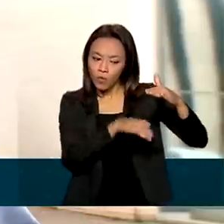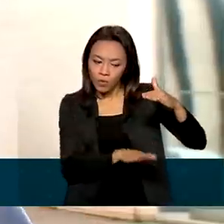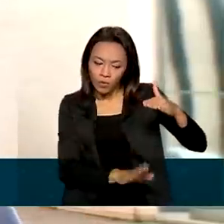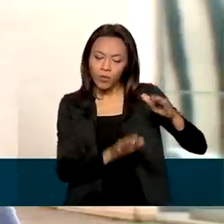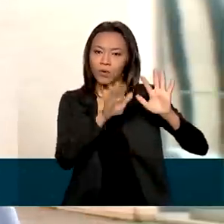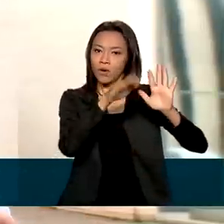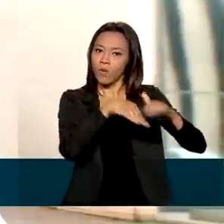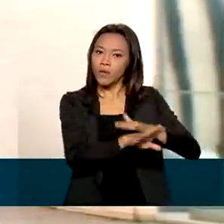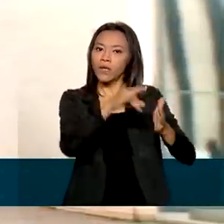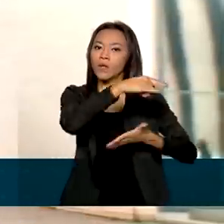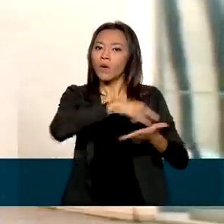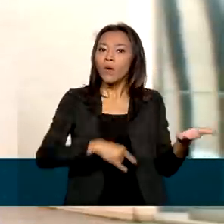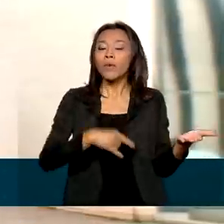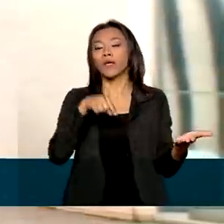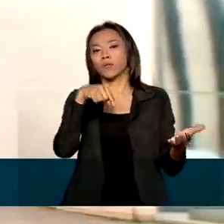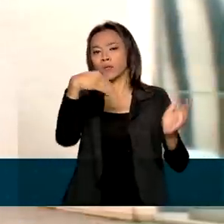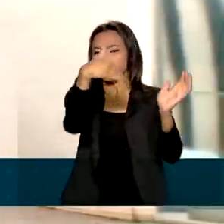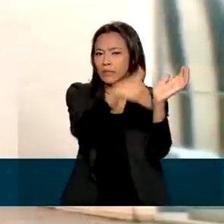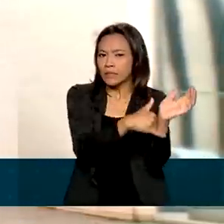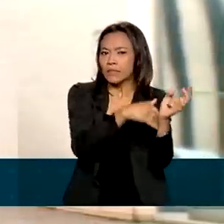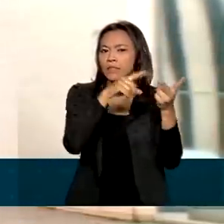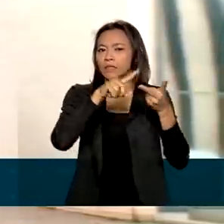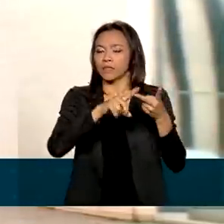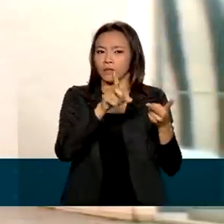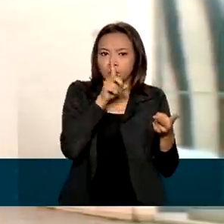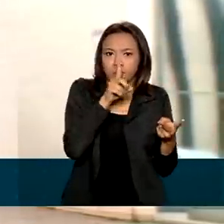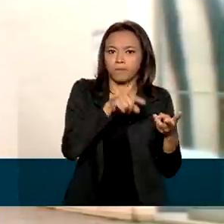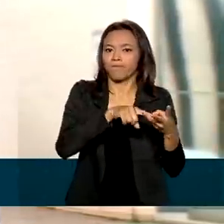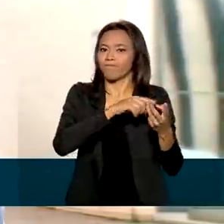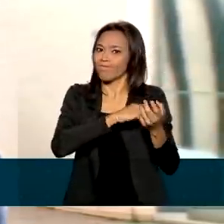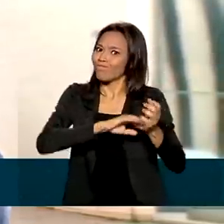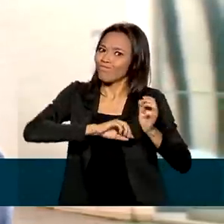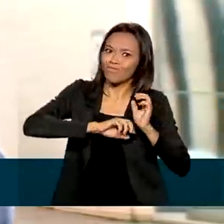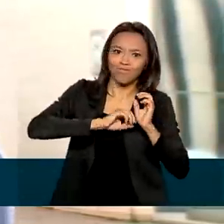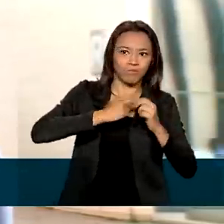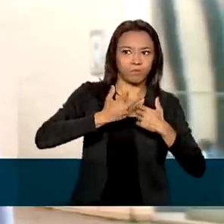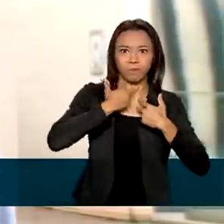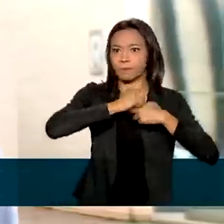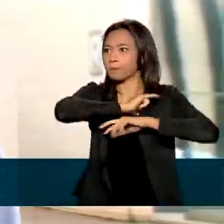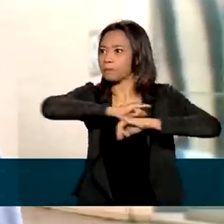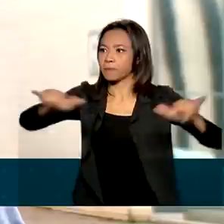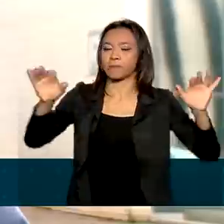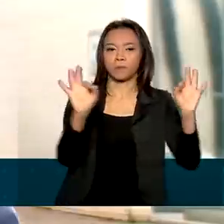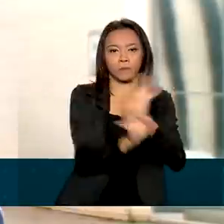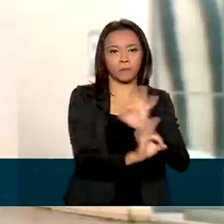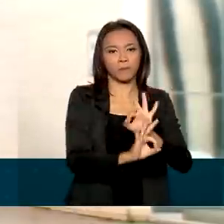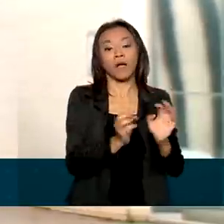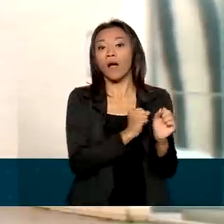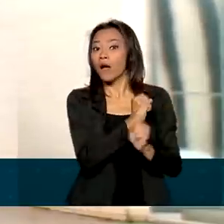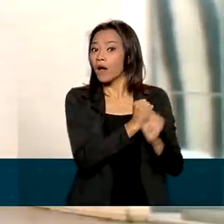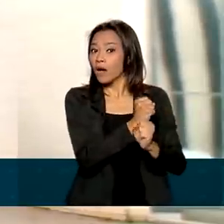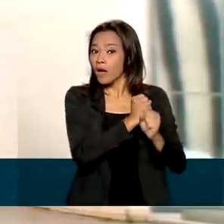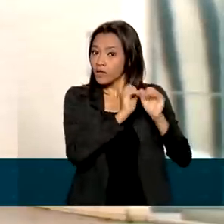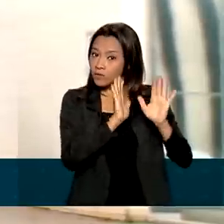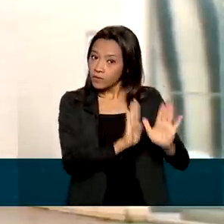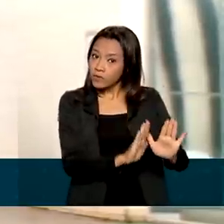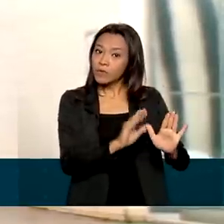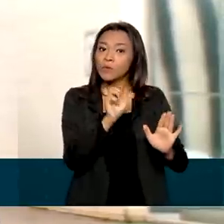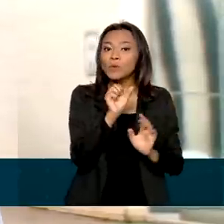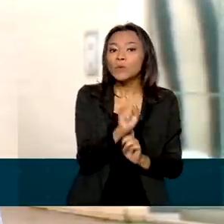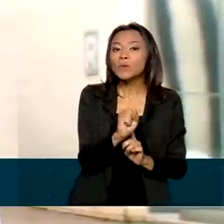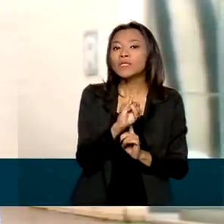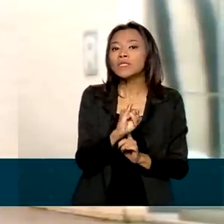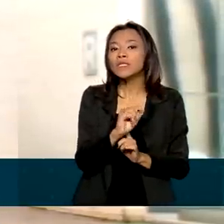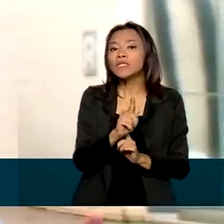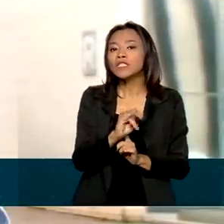reservado, secreto e ultra-secreto, garantindo assim por vários anos o sigilo de informações